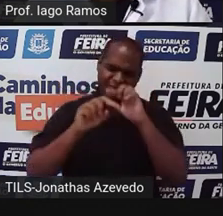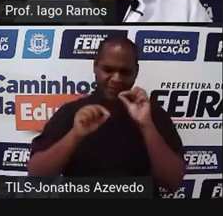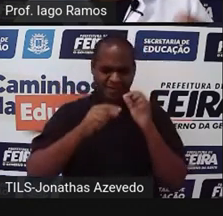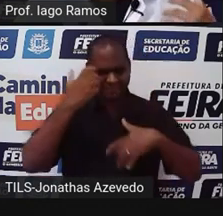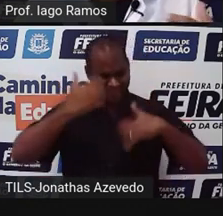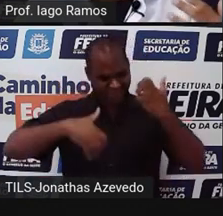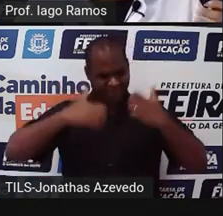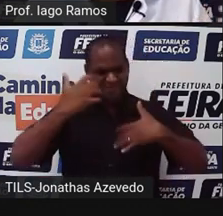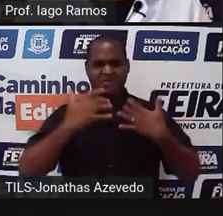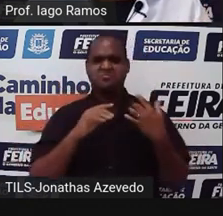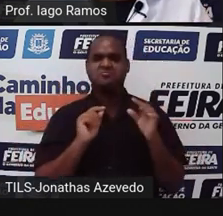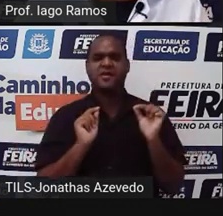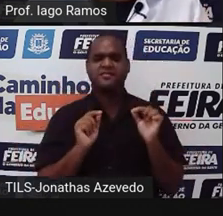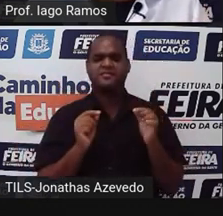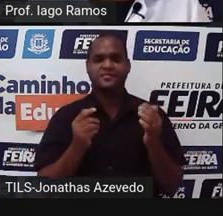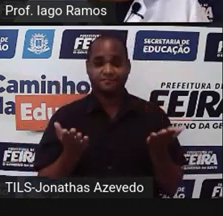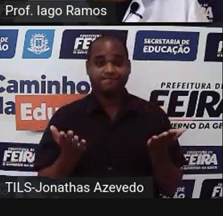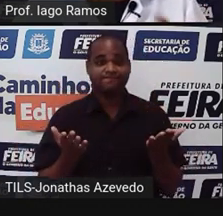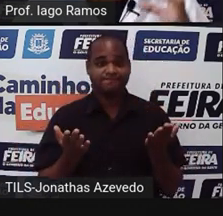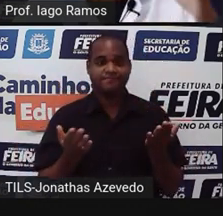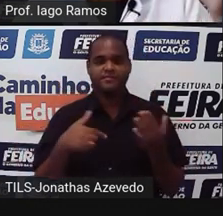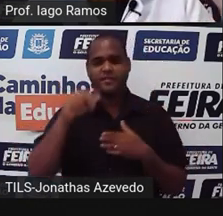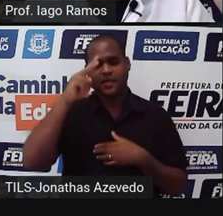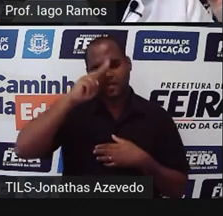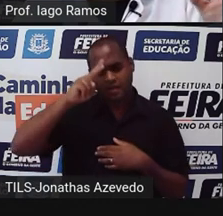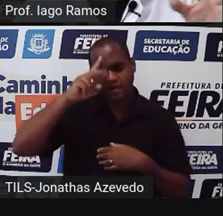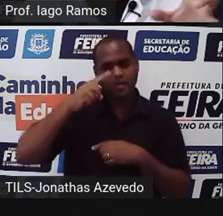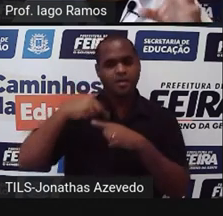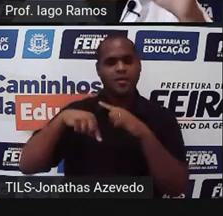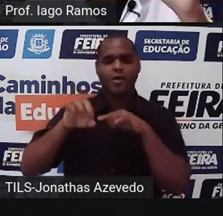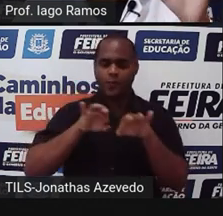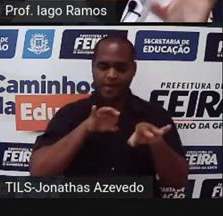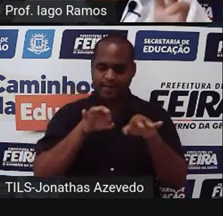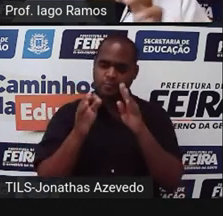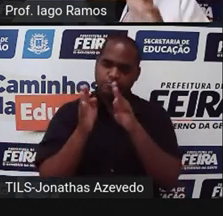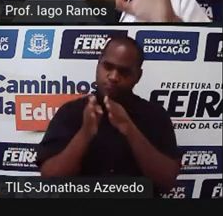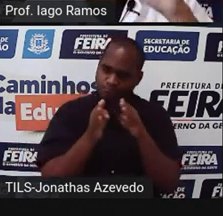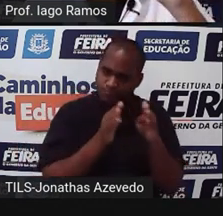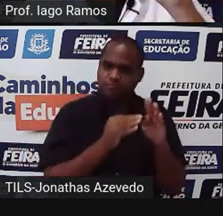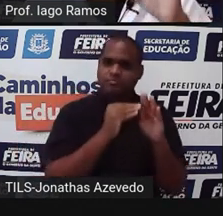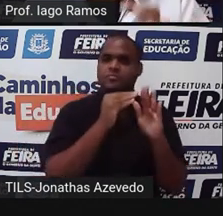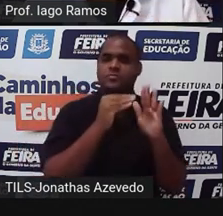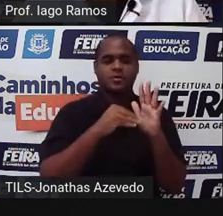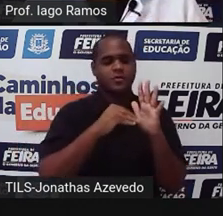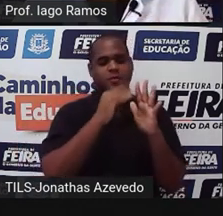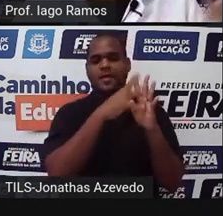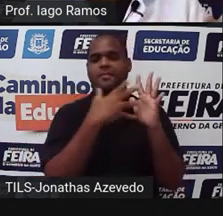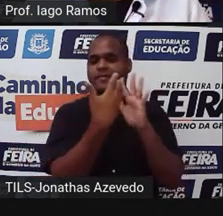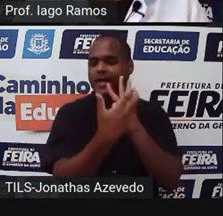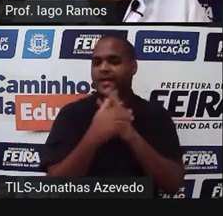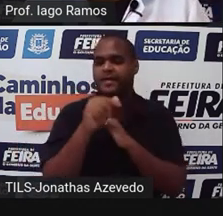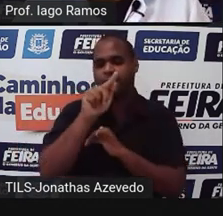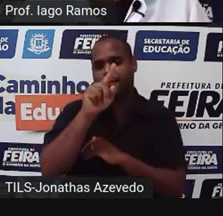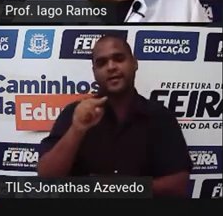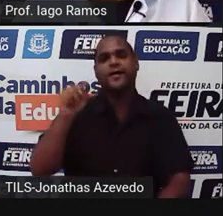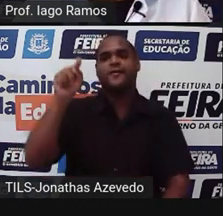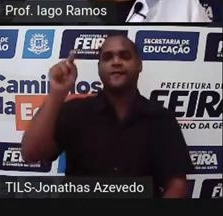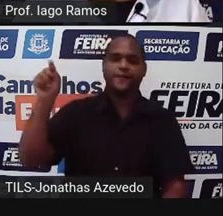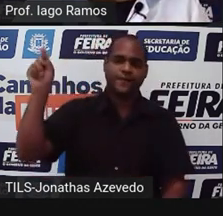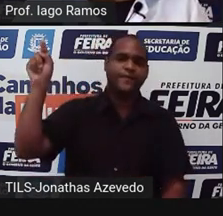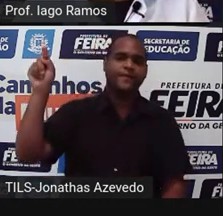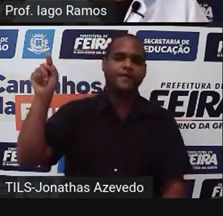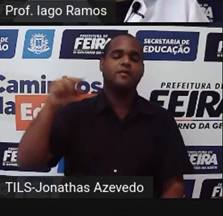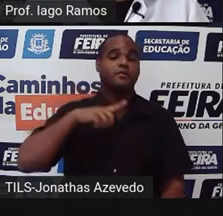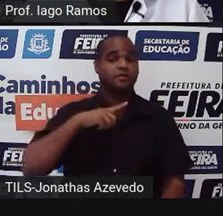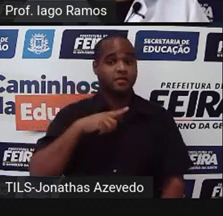sempre quando você precisar relembrar dessa coisa da organização, dos gráficos, da tabela, enfim, você tem